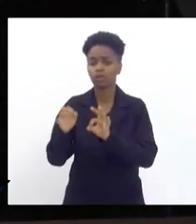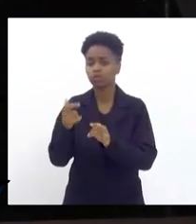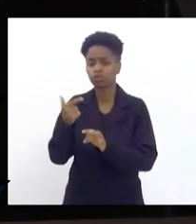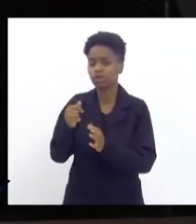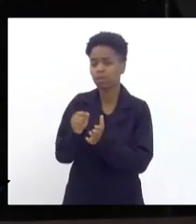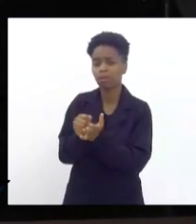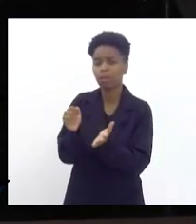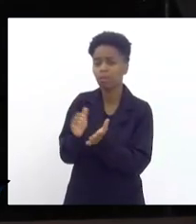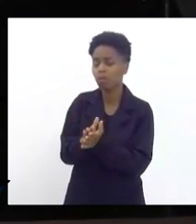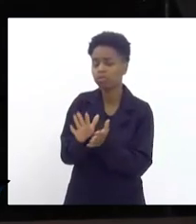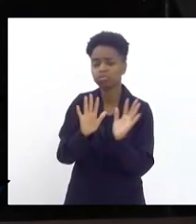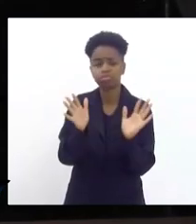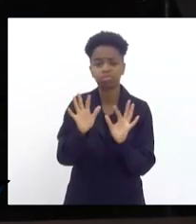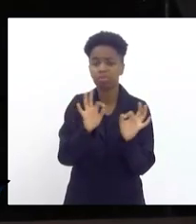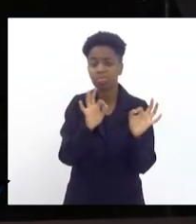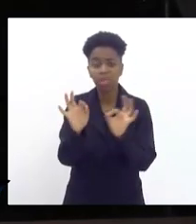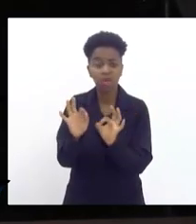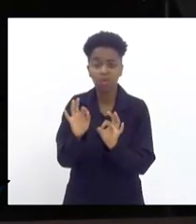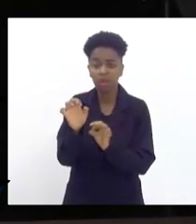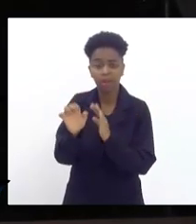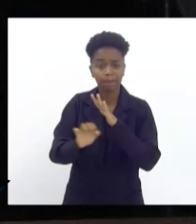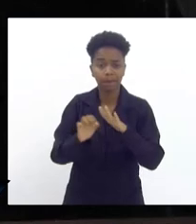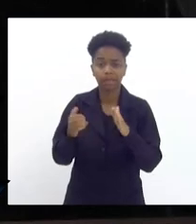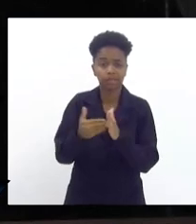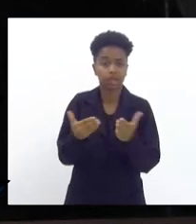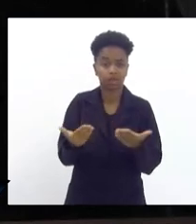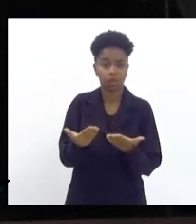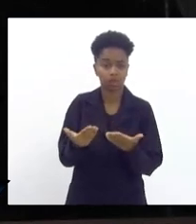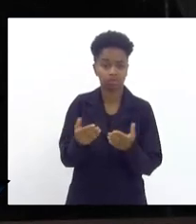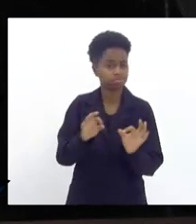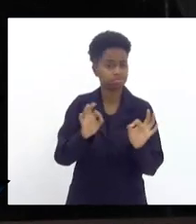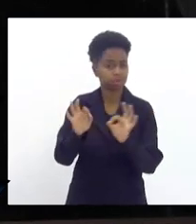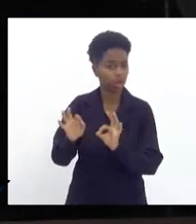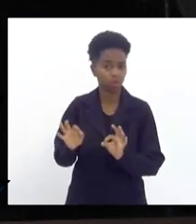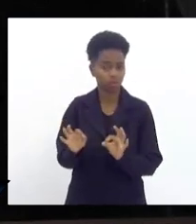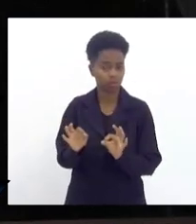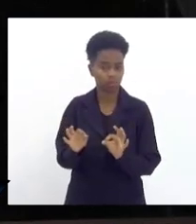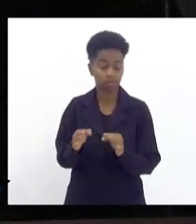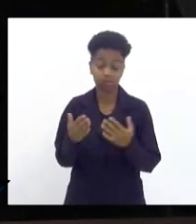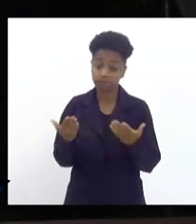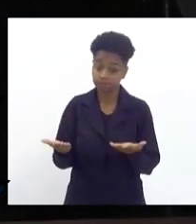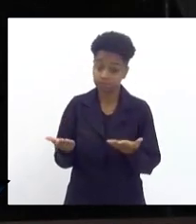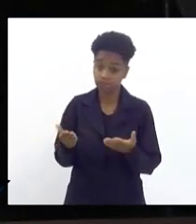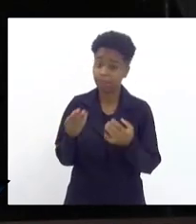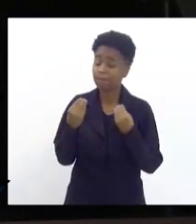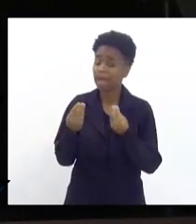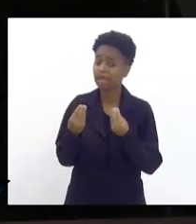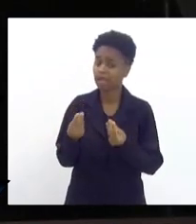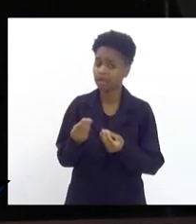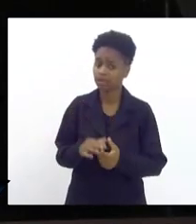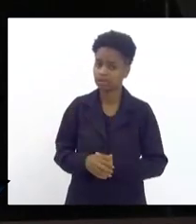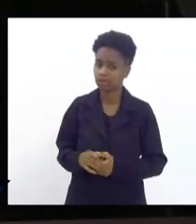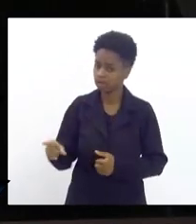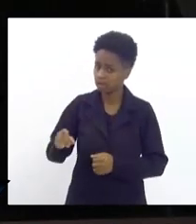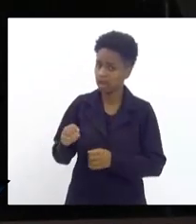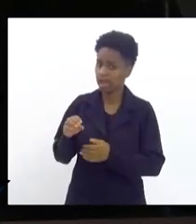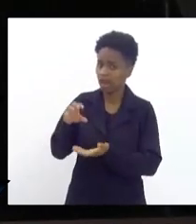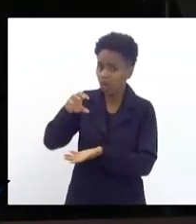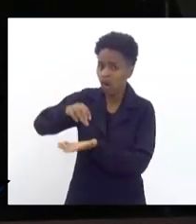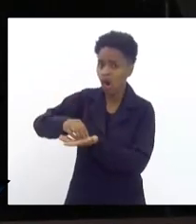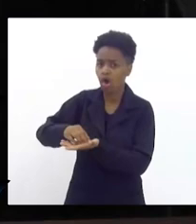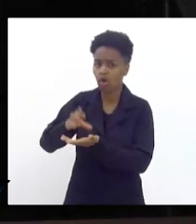nenhuma dessas empresas até agora nenhuma delas foi multada então a Genersa sabe para que o órgão regulador e